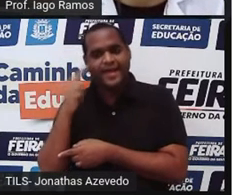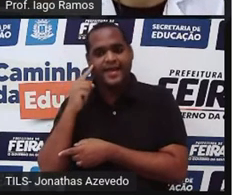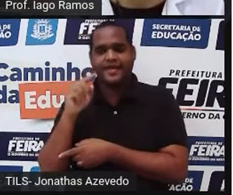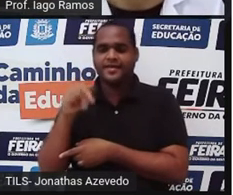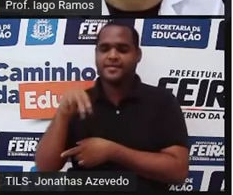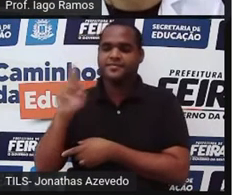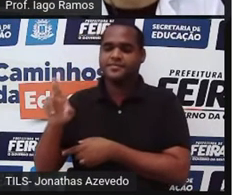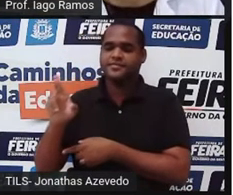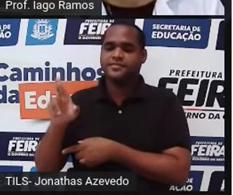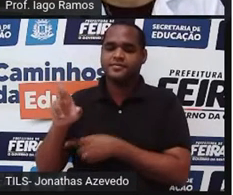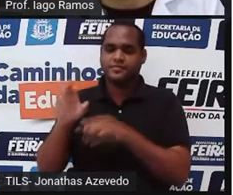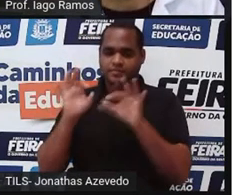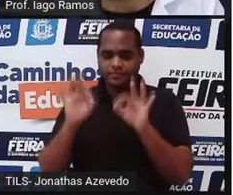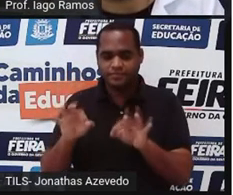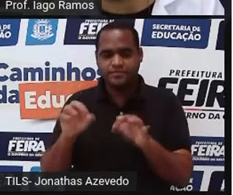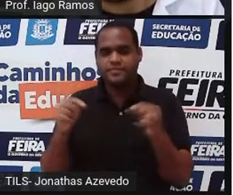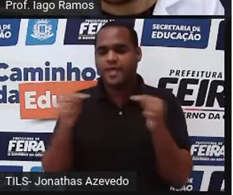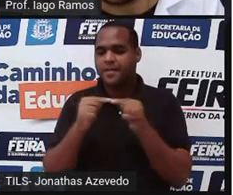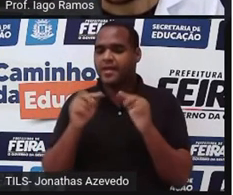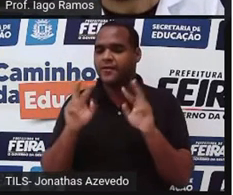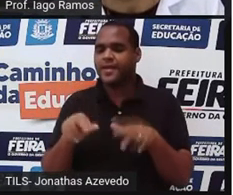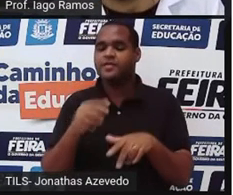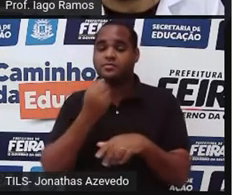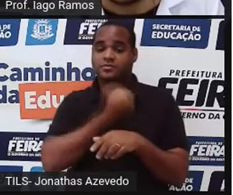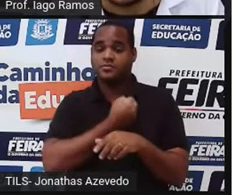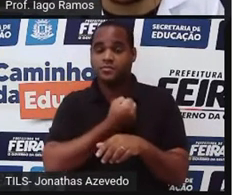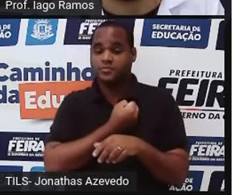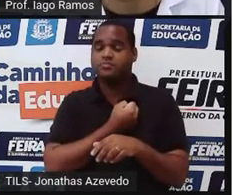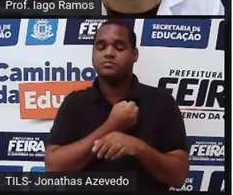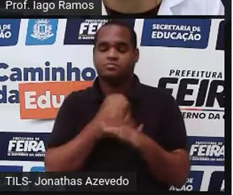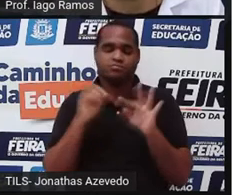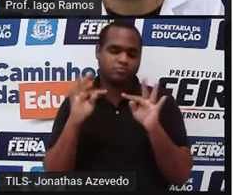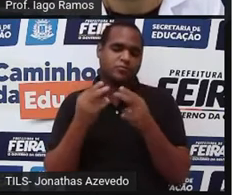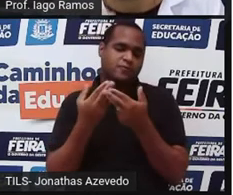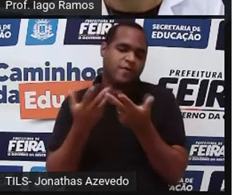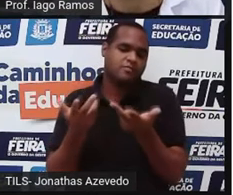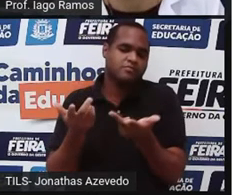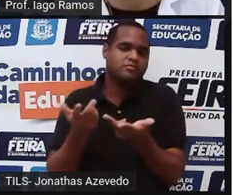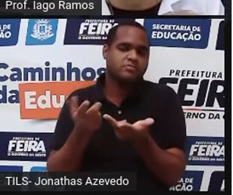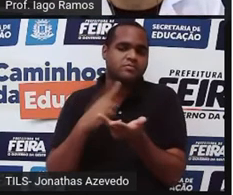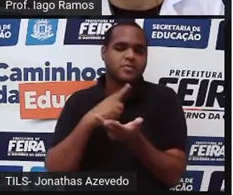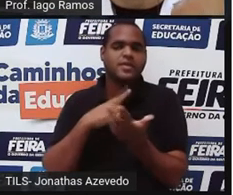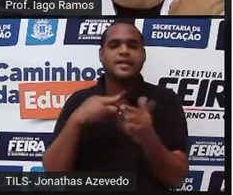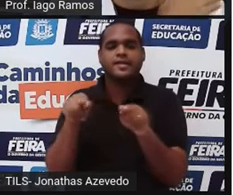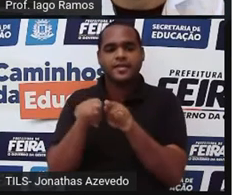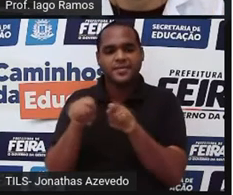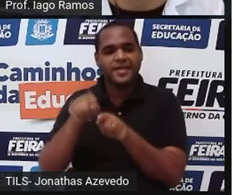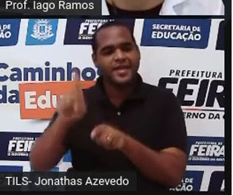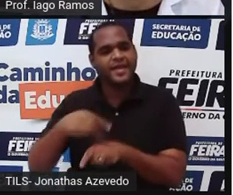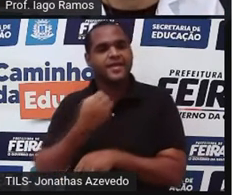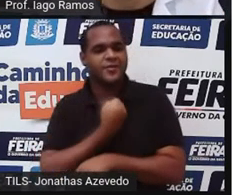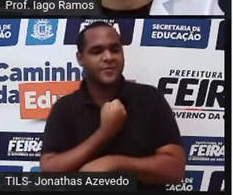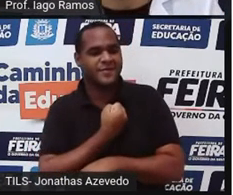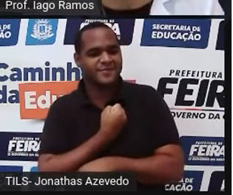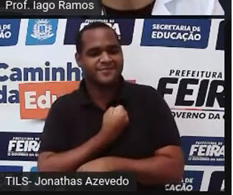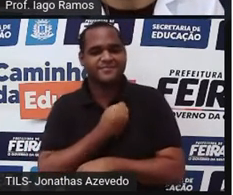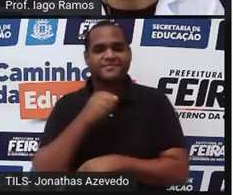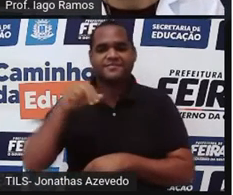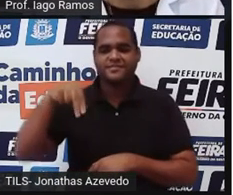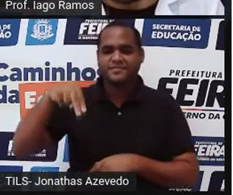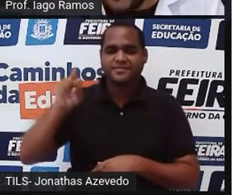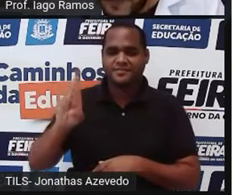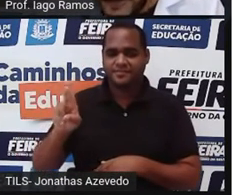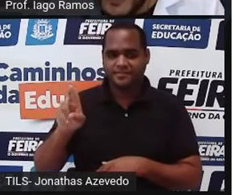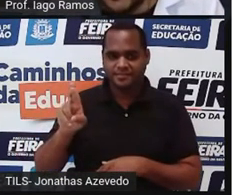forma acontece com os números inteiros. Os números inteiros também são números racionais. Beleza?